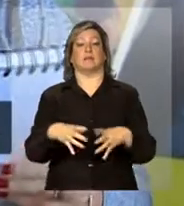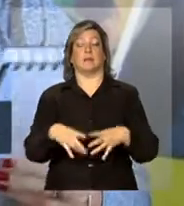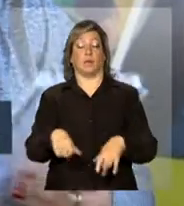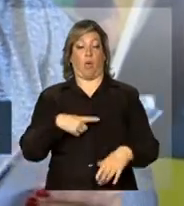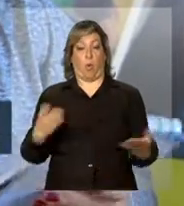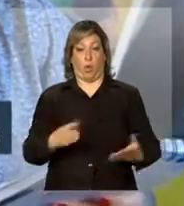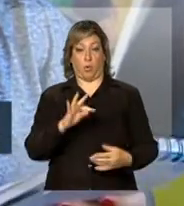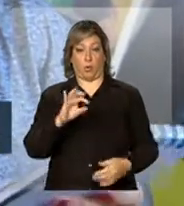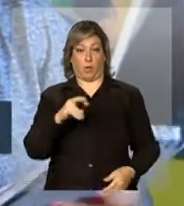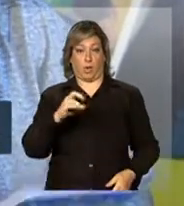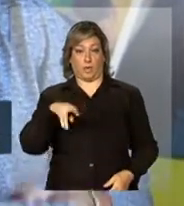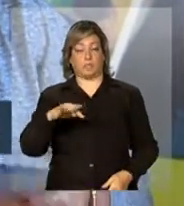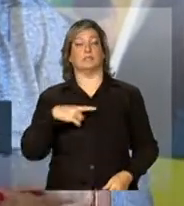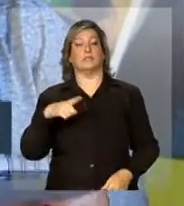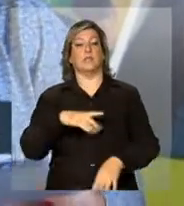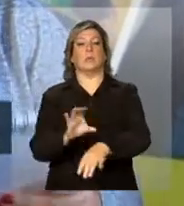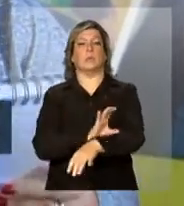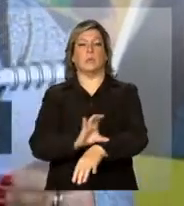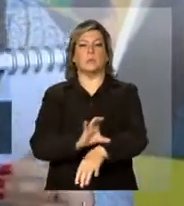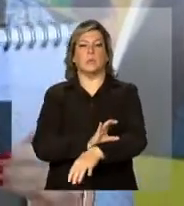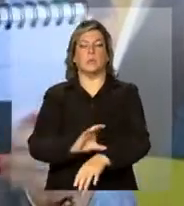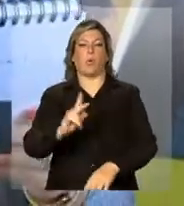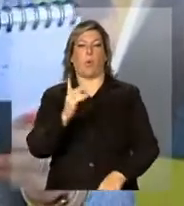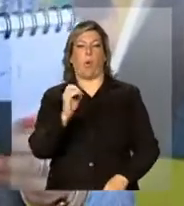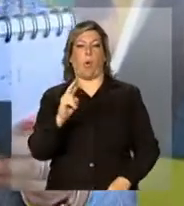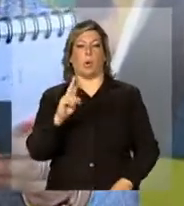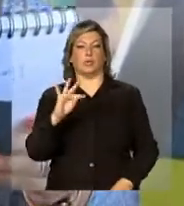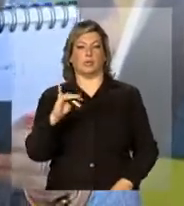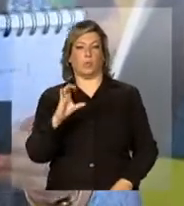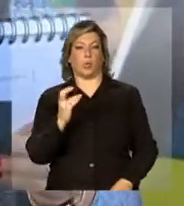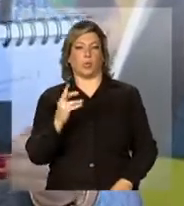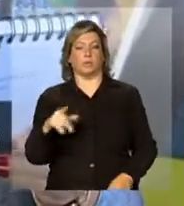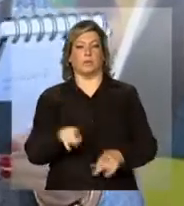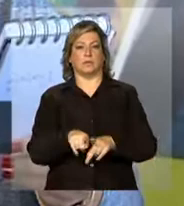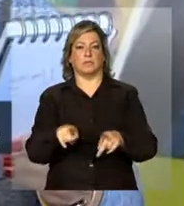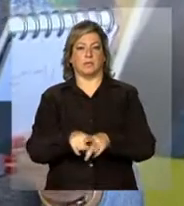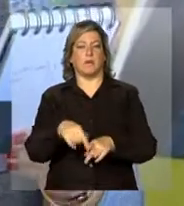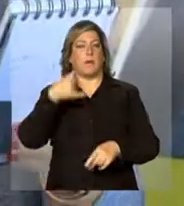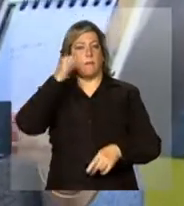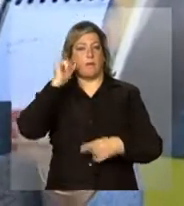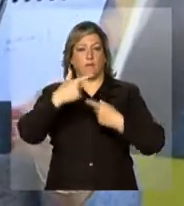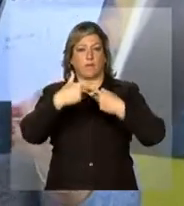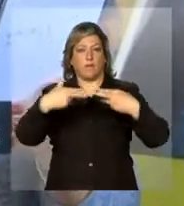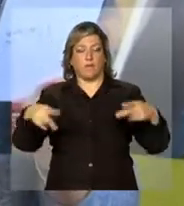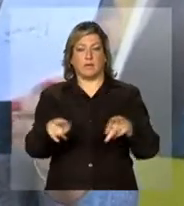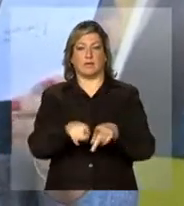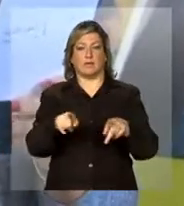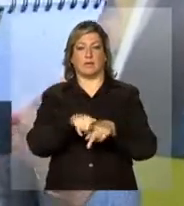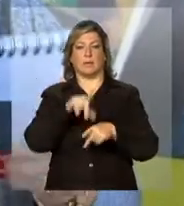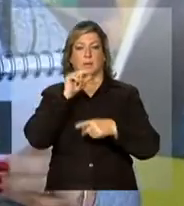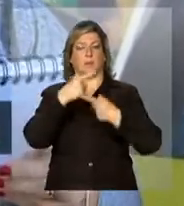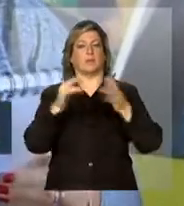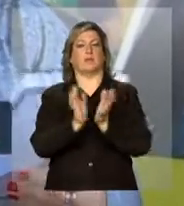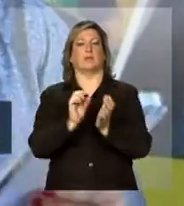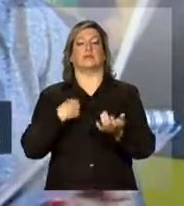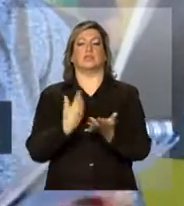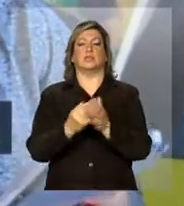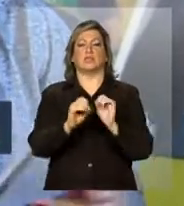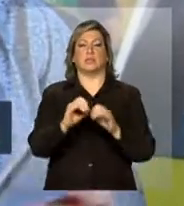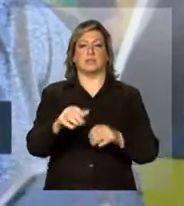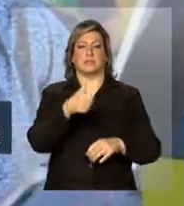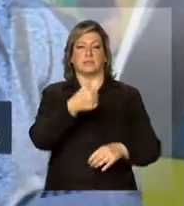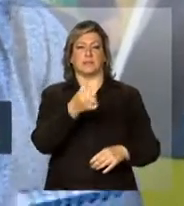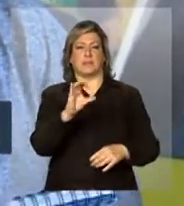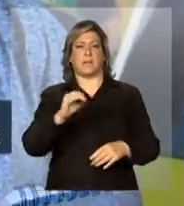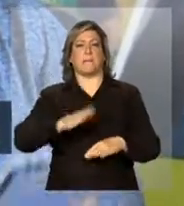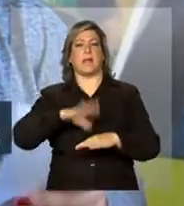Tocantins conta com cursos como horticultura, bovinocultura e avicultura. São 169 escolas distribuídas